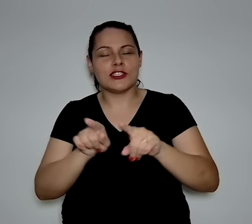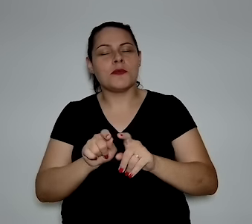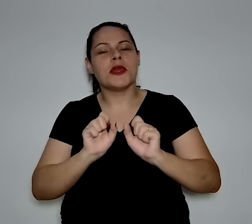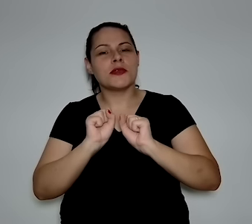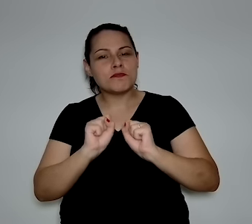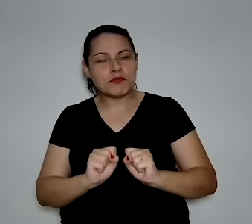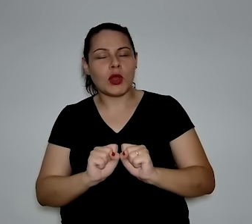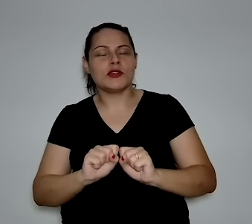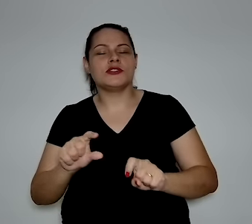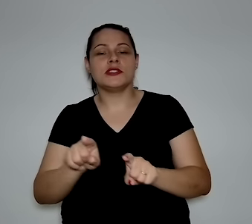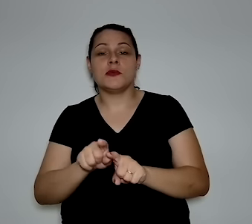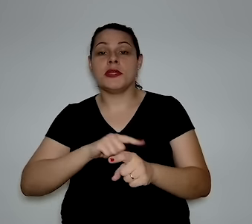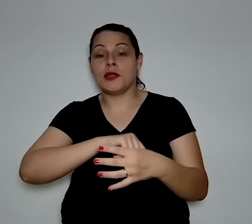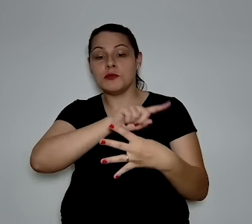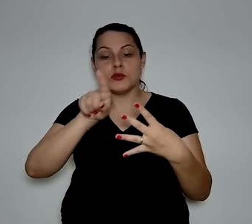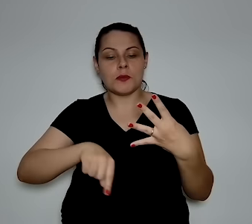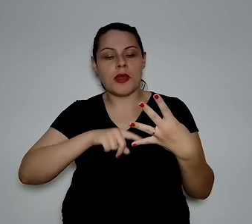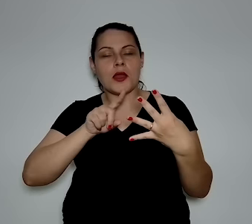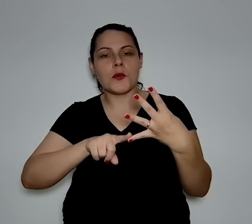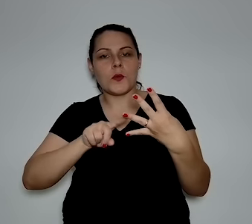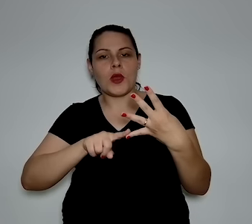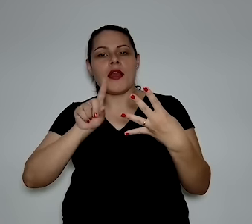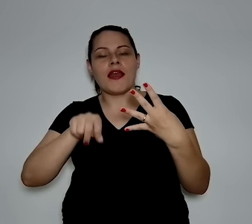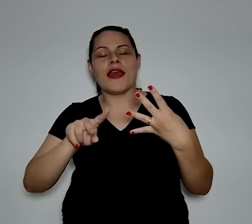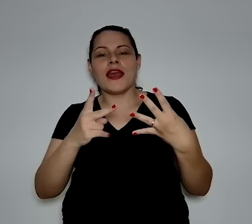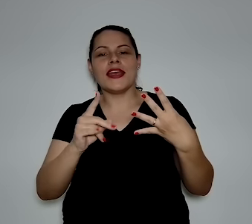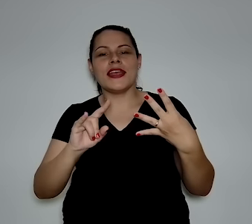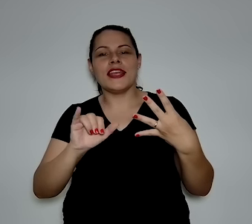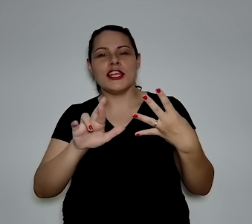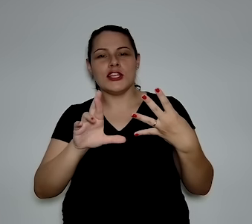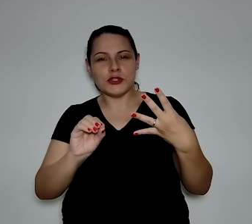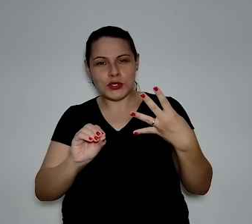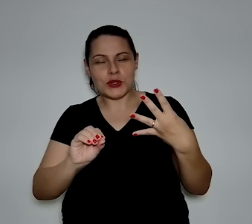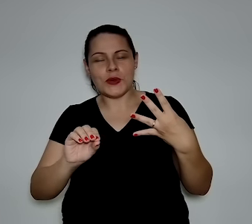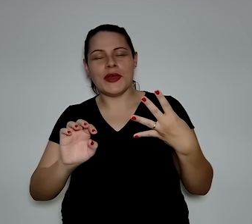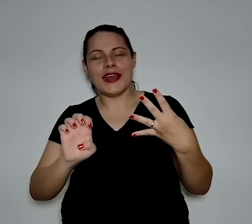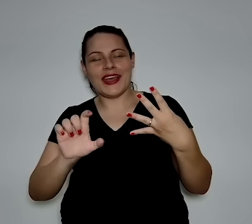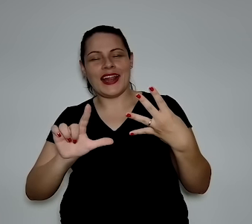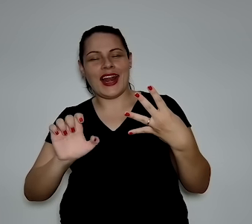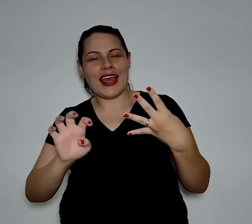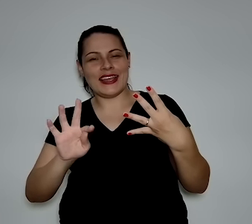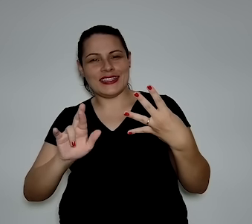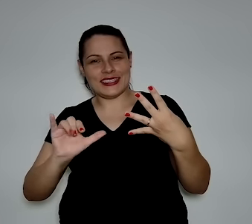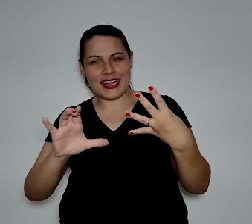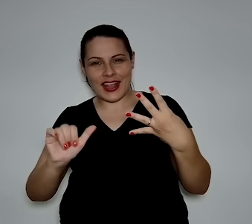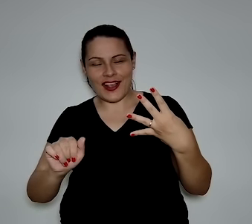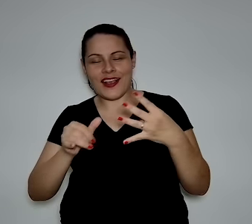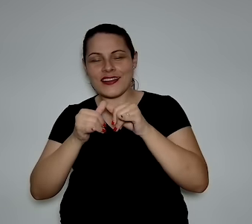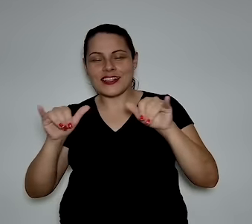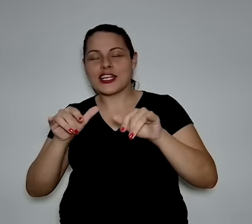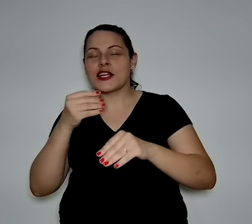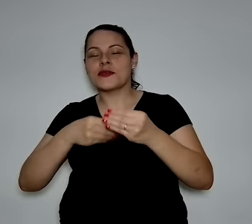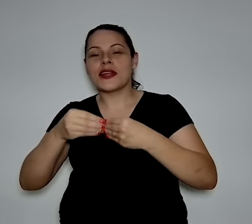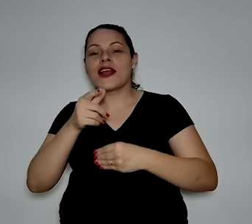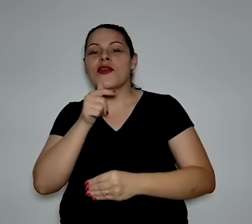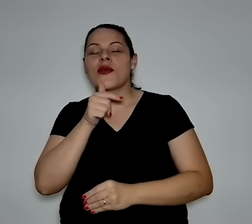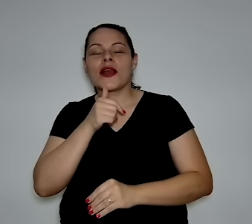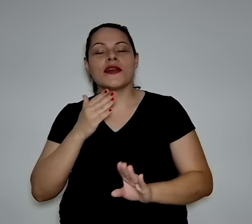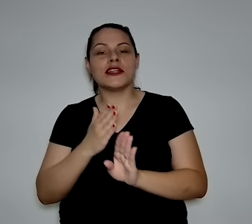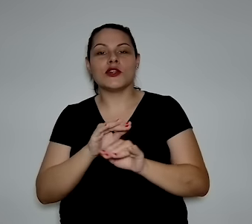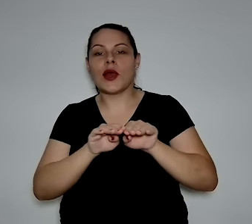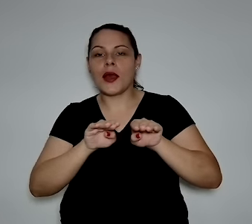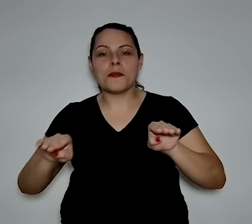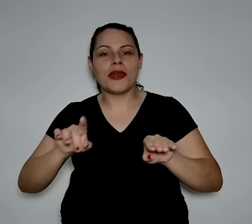fontes e temos uma quarta, que é a hidrelétrica, que é a hidráulica. A nossa